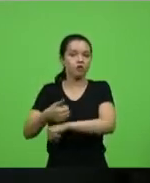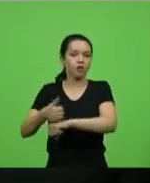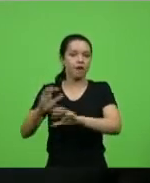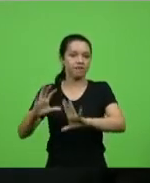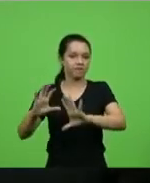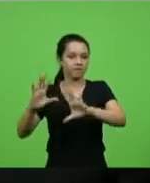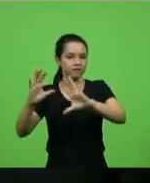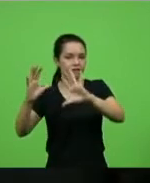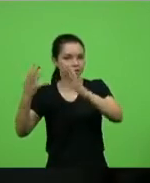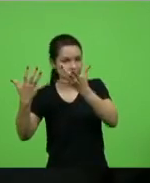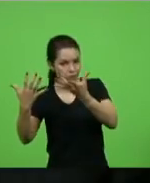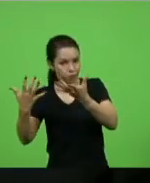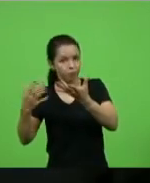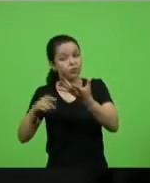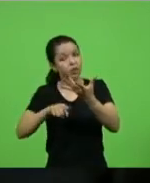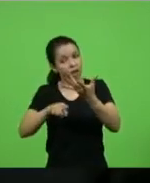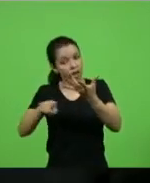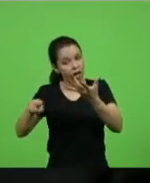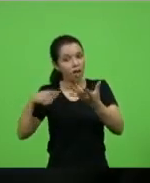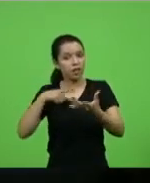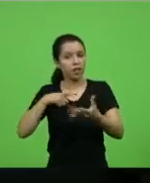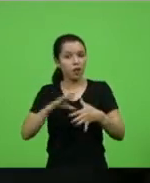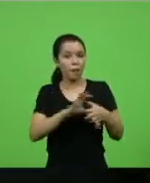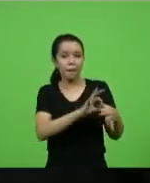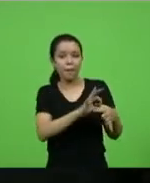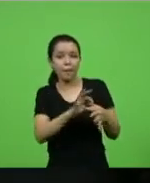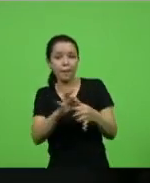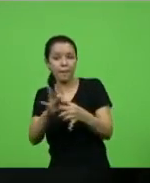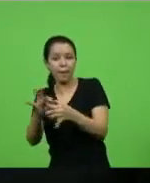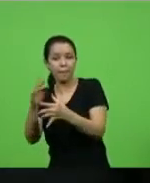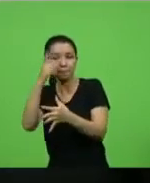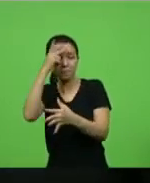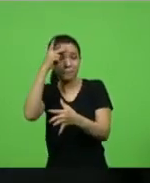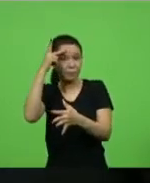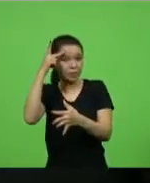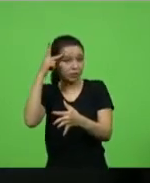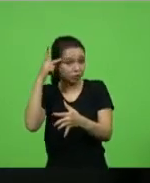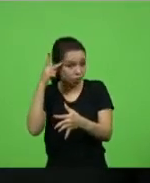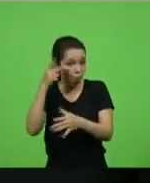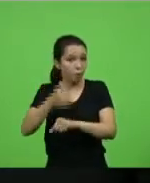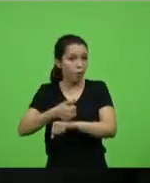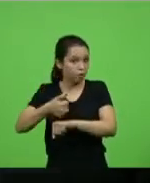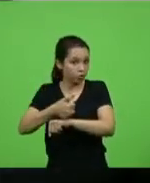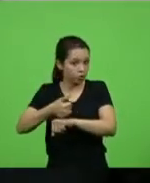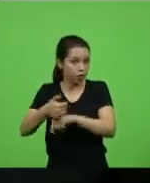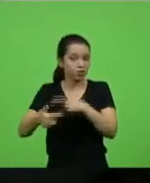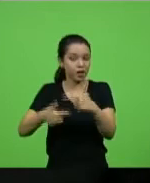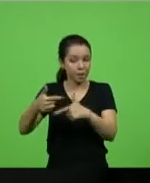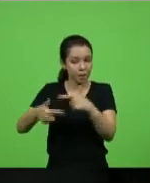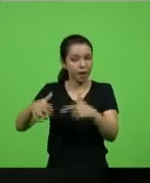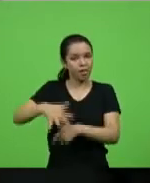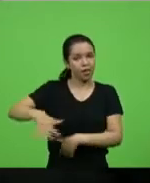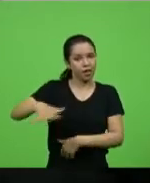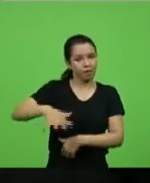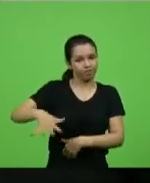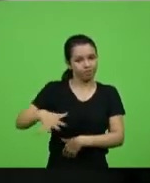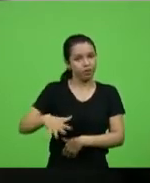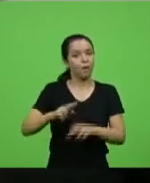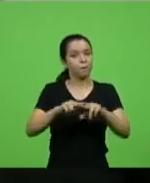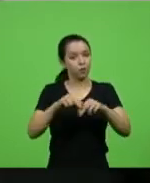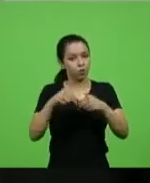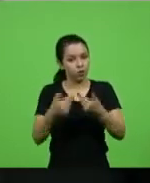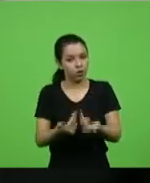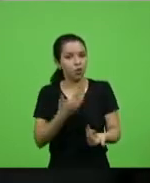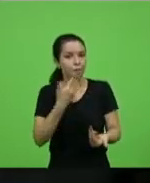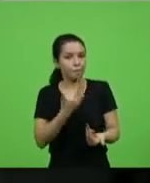gigantesca de pessoas que atuam nesse setor. Então, por esse motivo, eu peço o apoio de todos